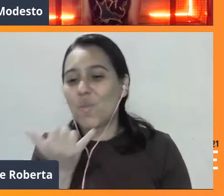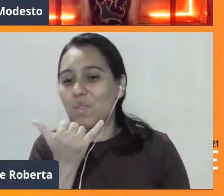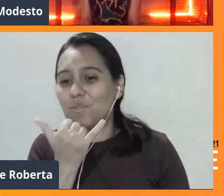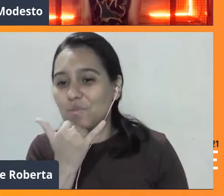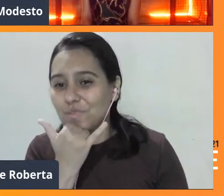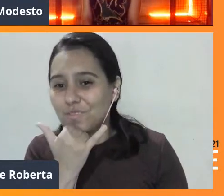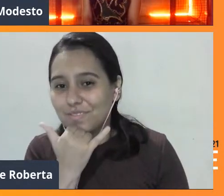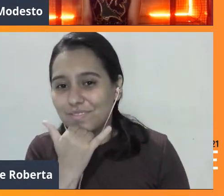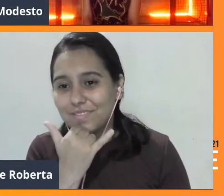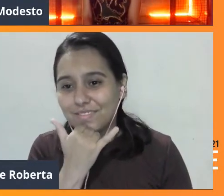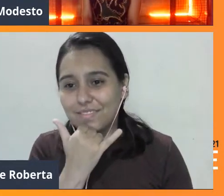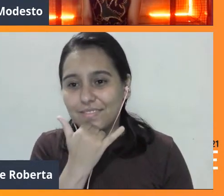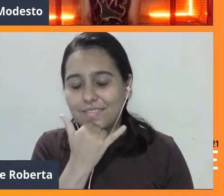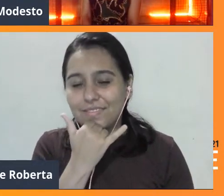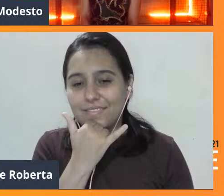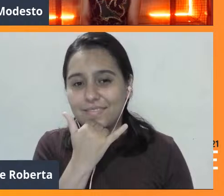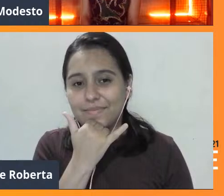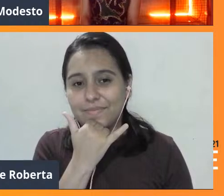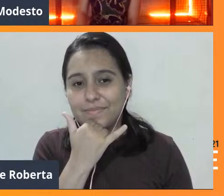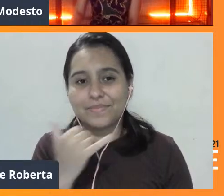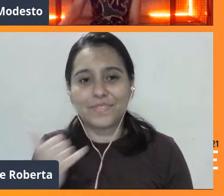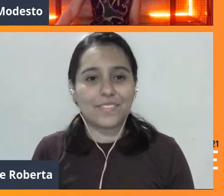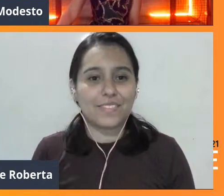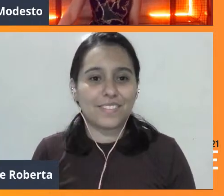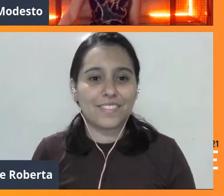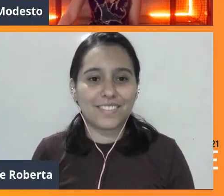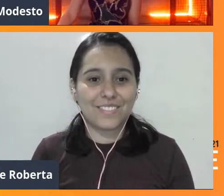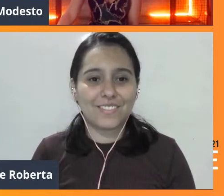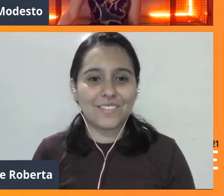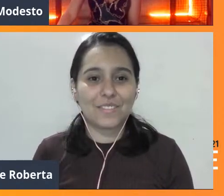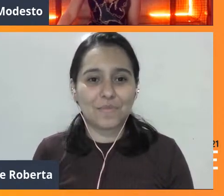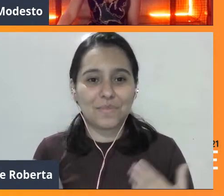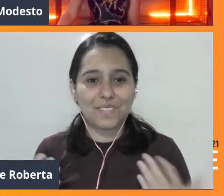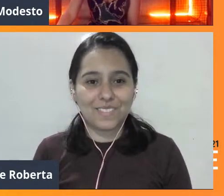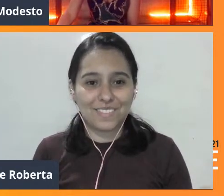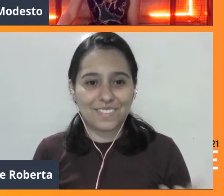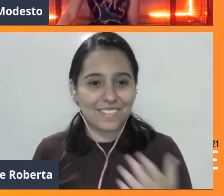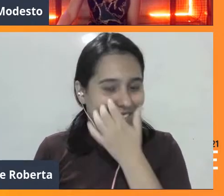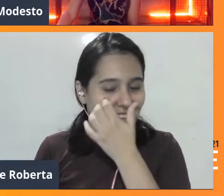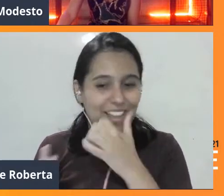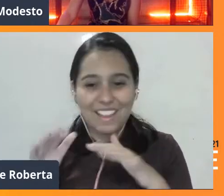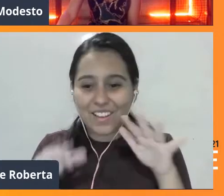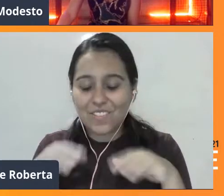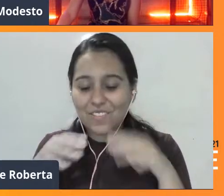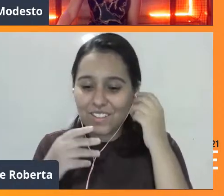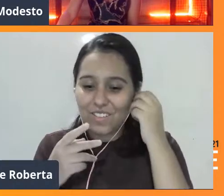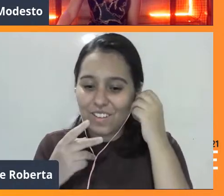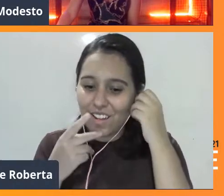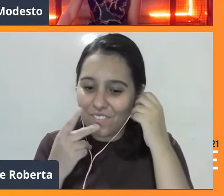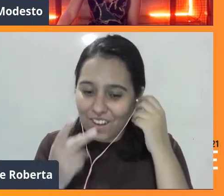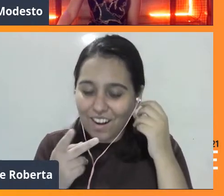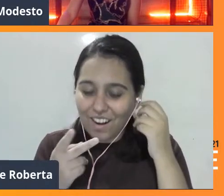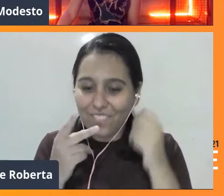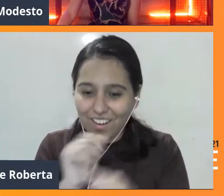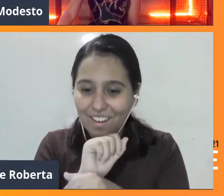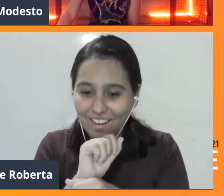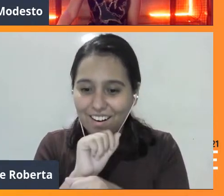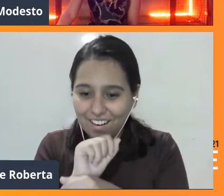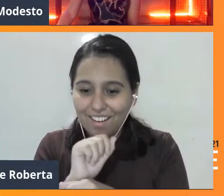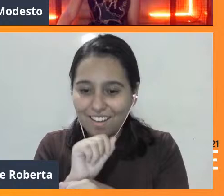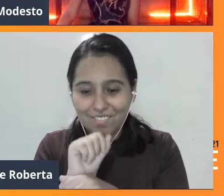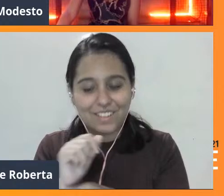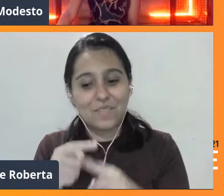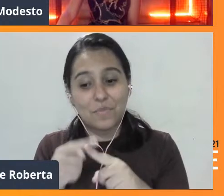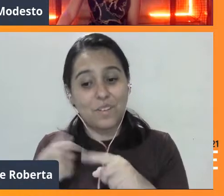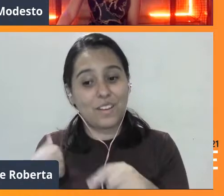que desconsiderem a falta de craquejo, porque, diferentemente dos outros apresentadores, eu não sou professor